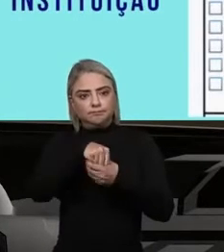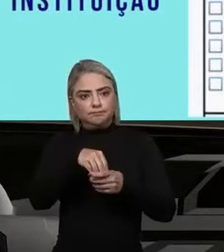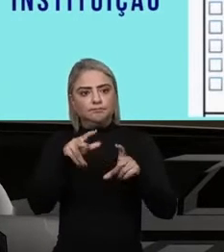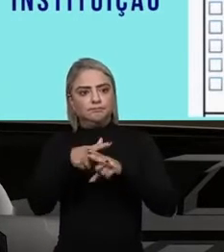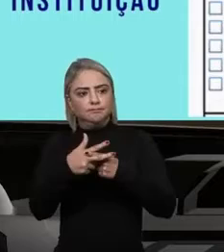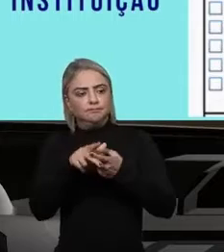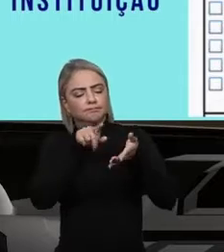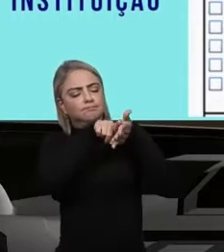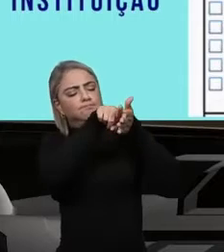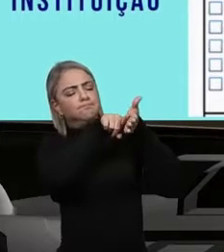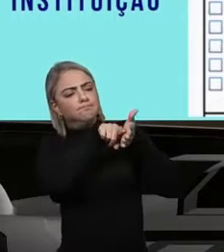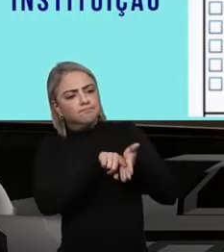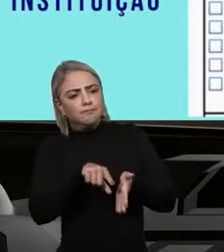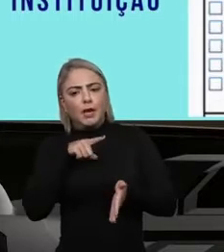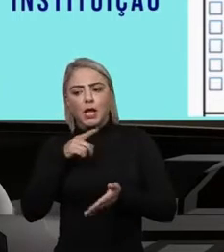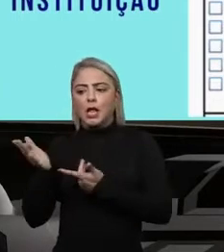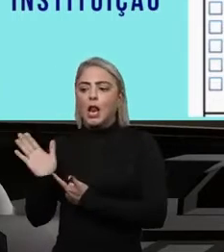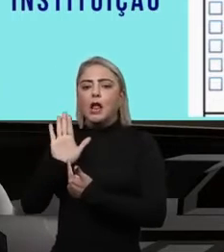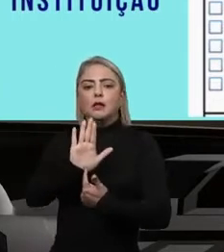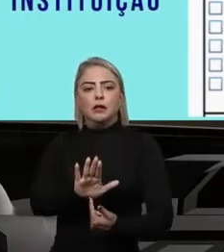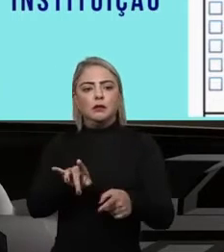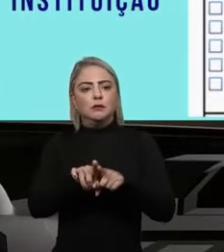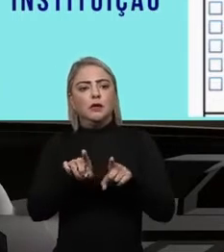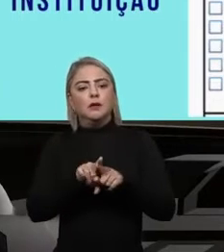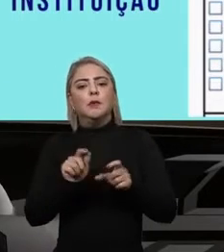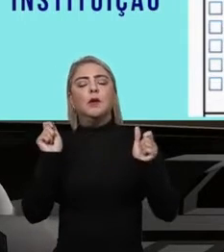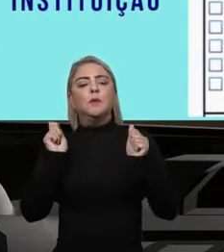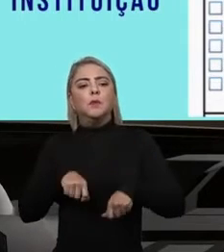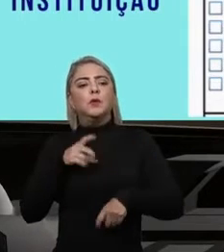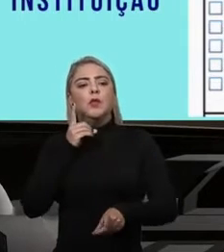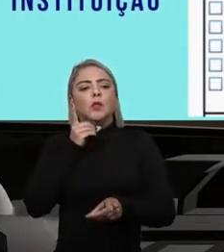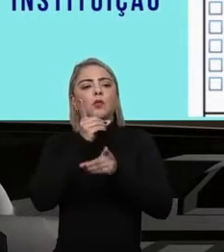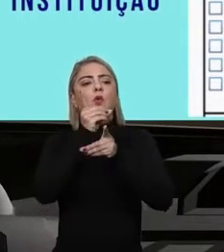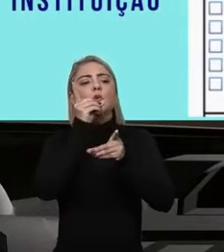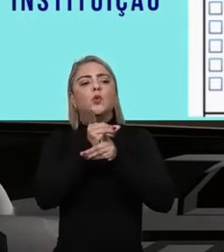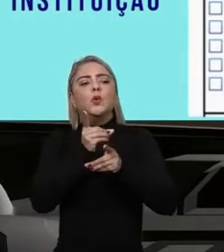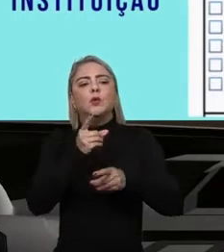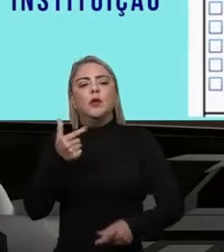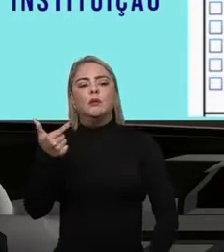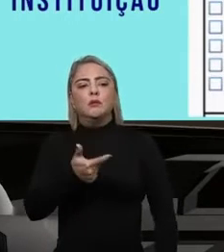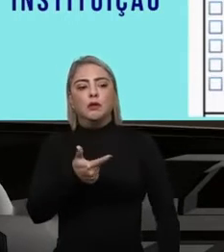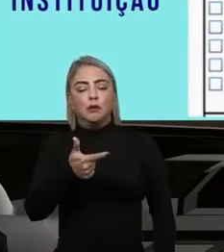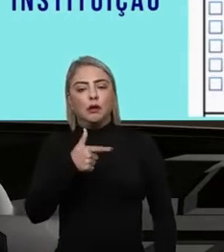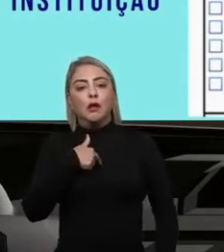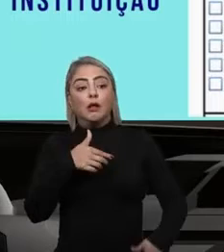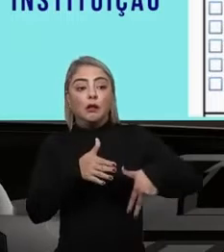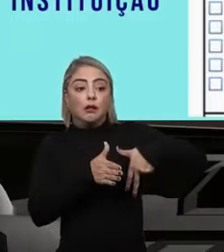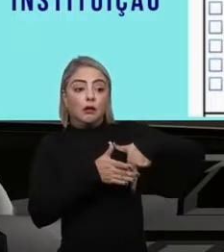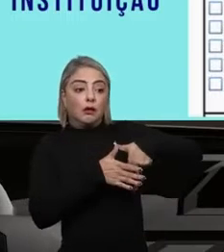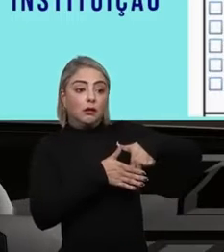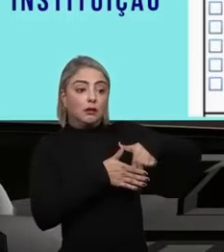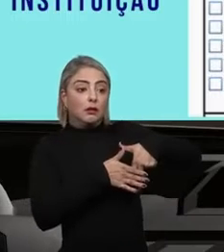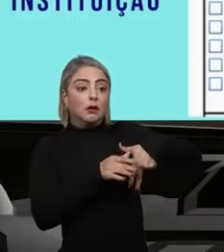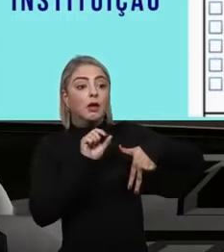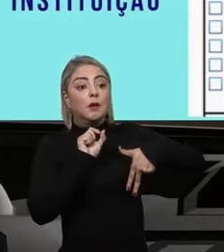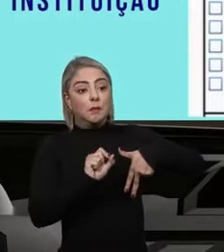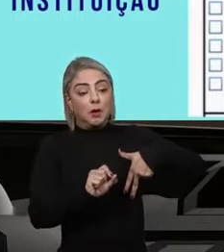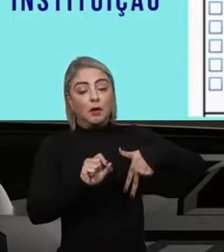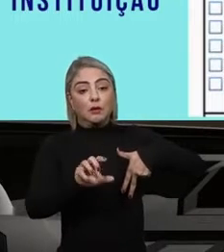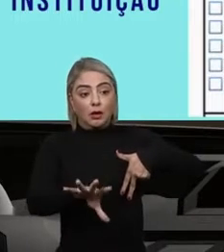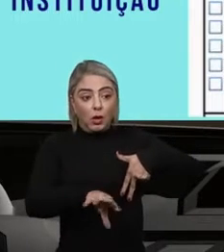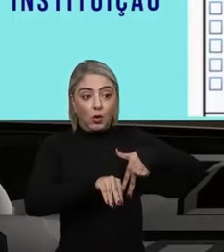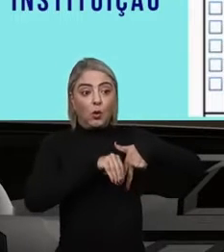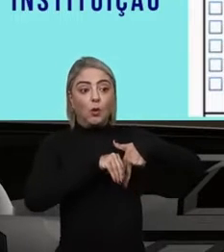auditoria e ela traz ainda os possíveis diagnósticos secundários que esse paciente vem a incorporar durante a